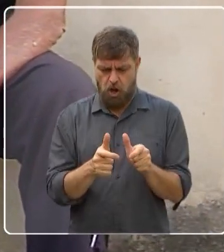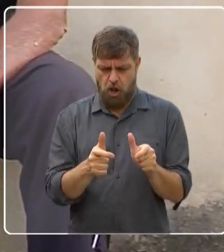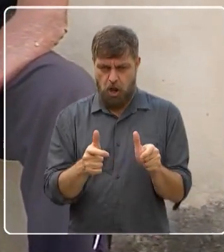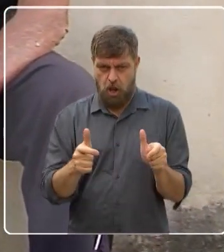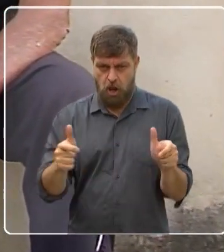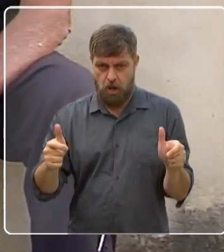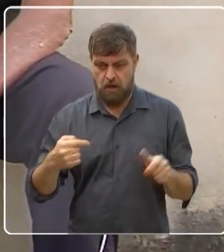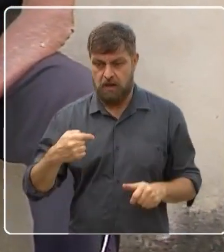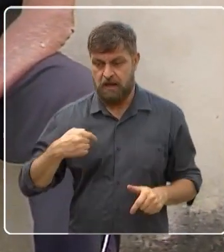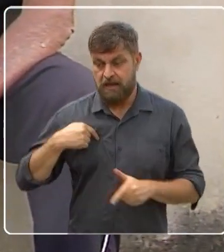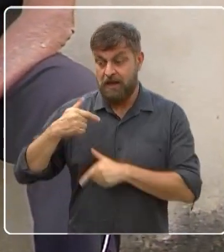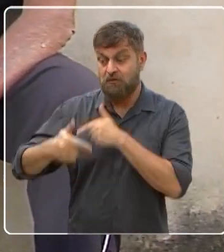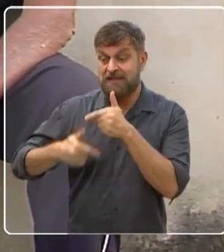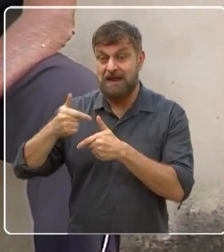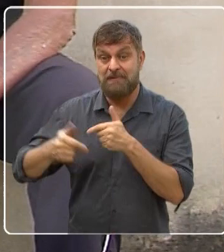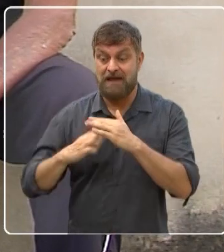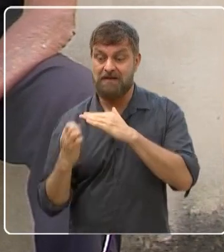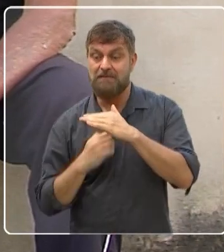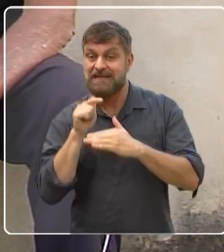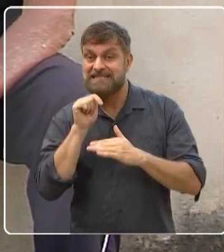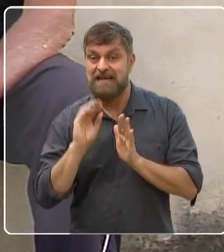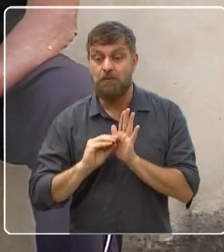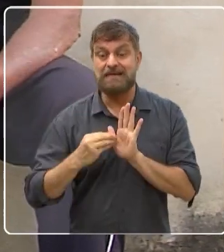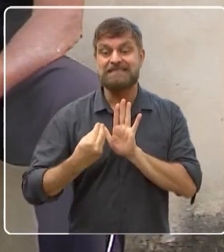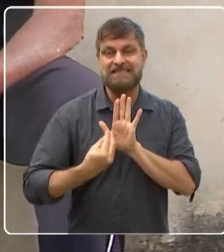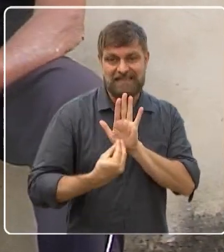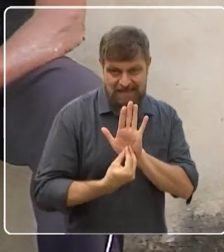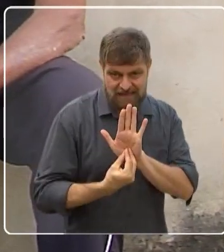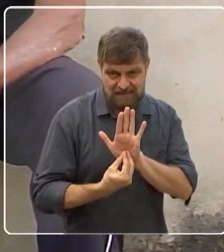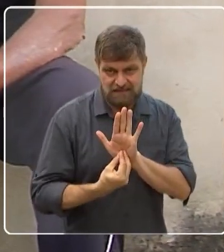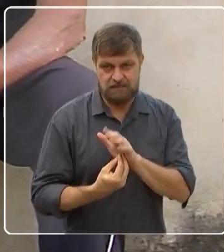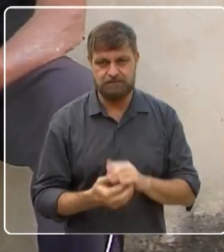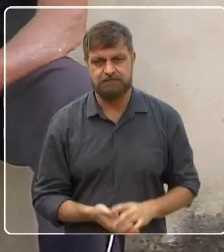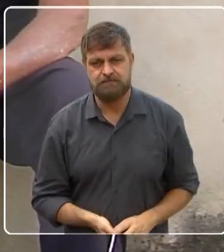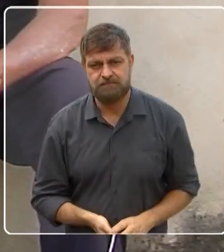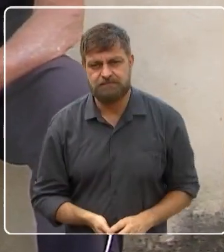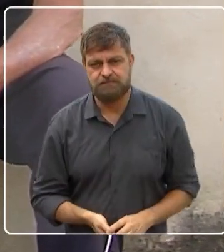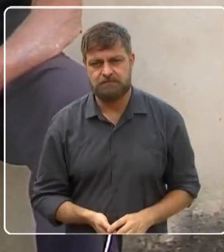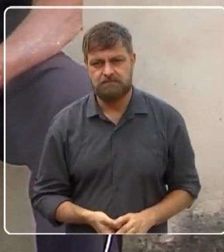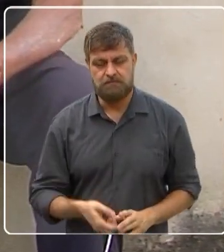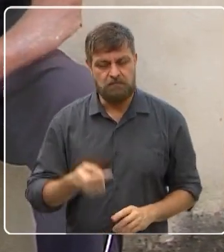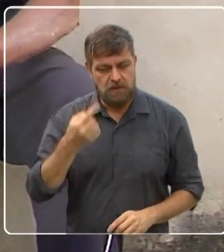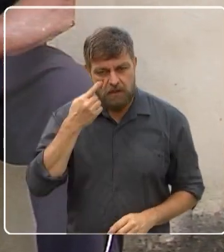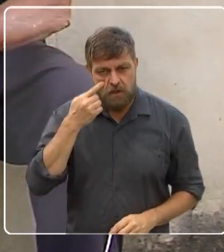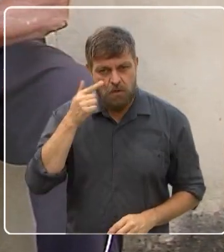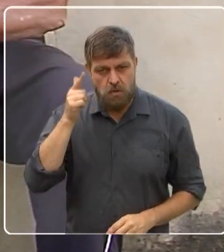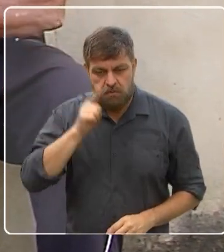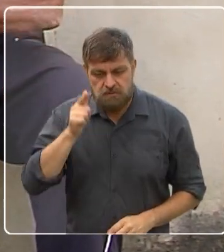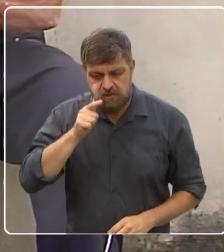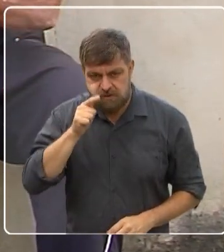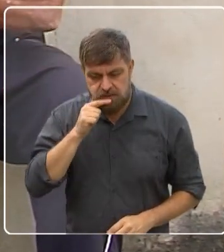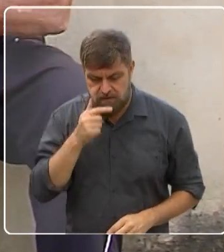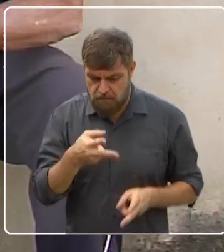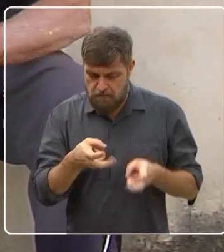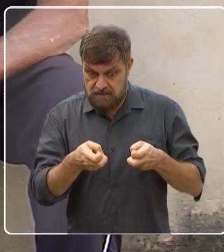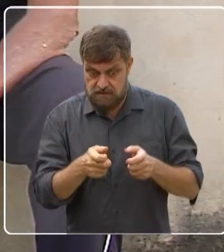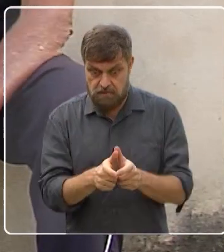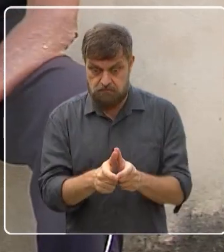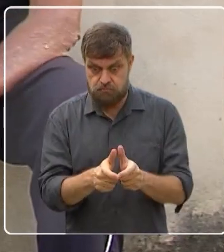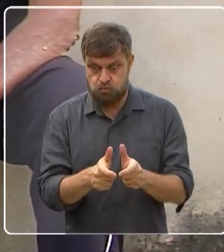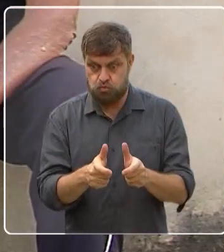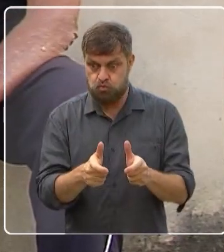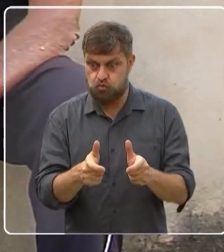eu prestava serviço na Sanasa, então eu consegui crescer junto com o bairro.